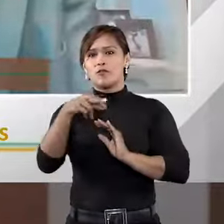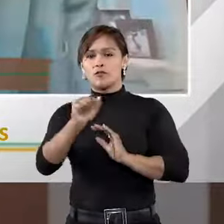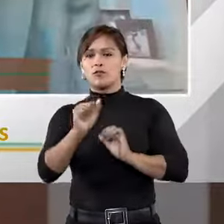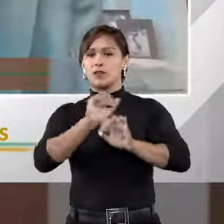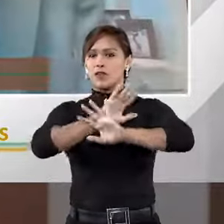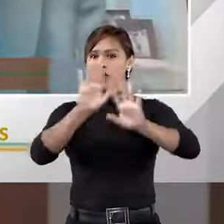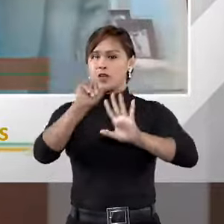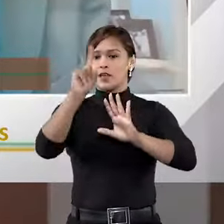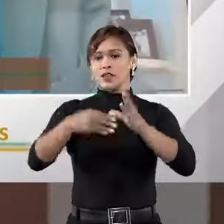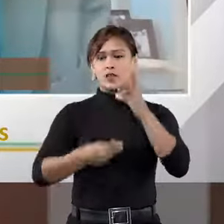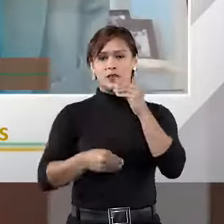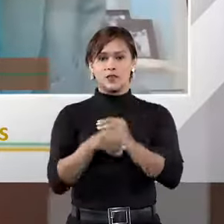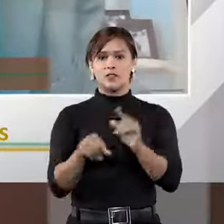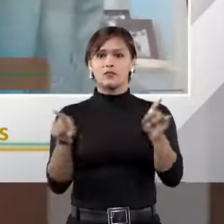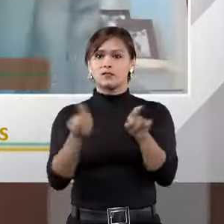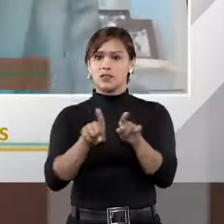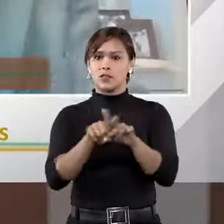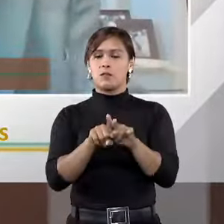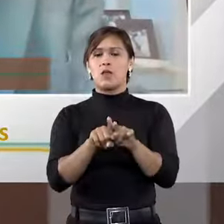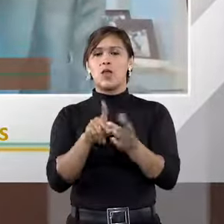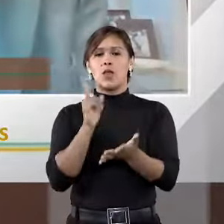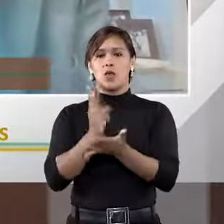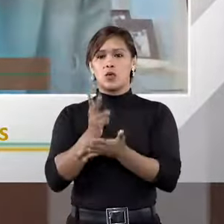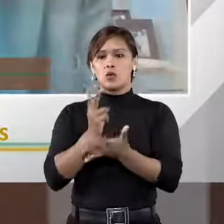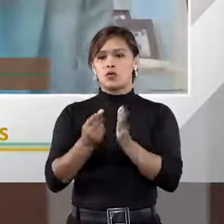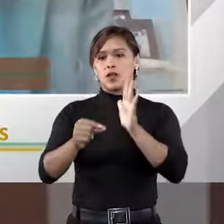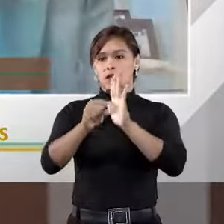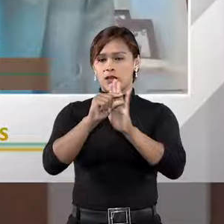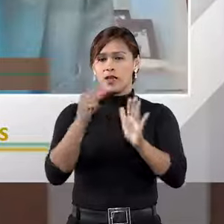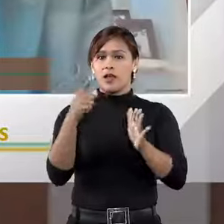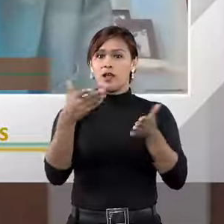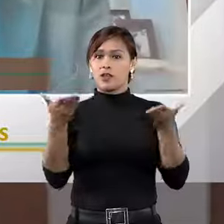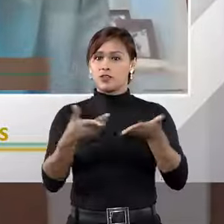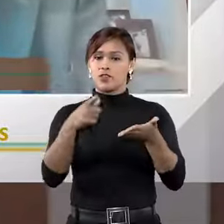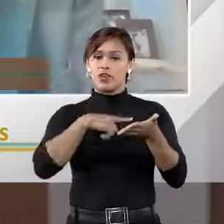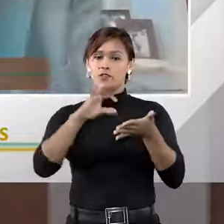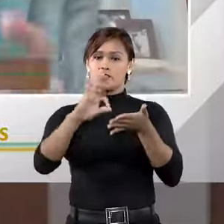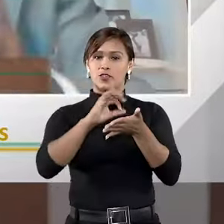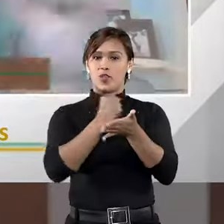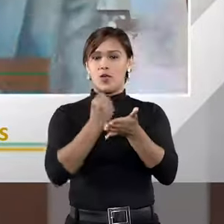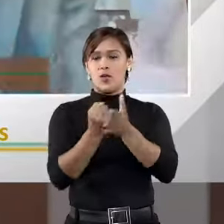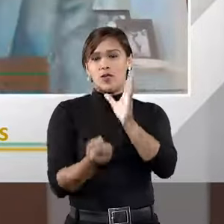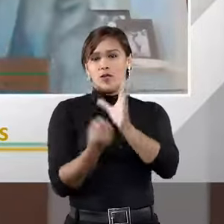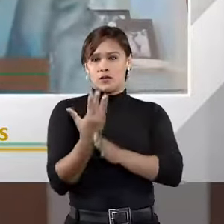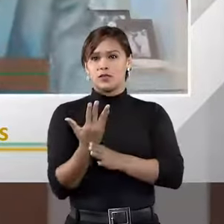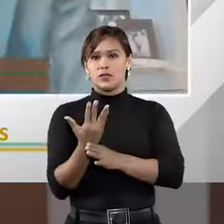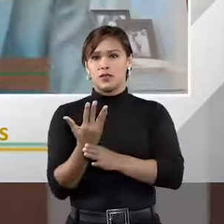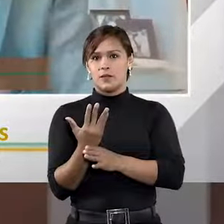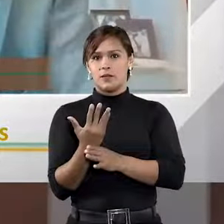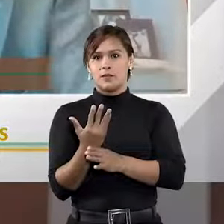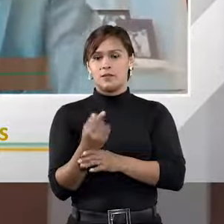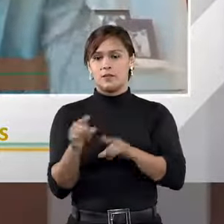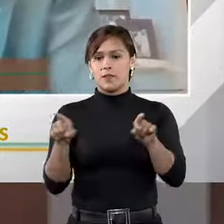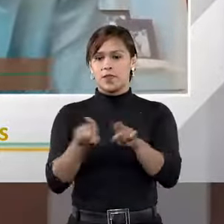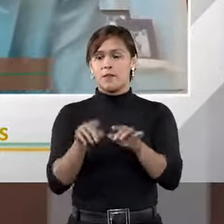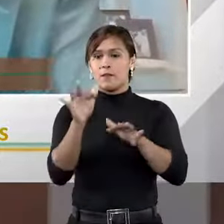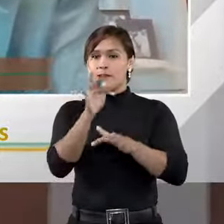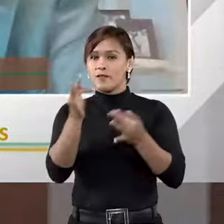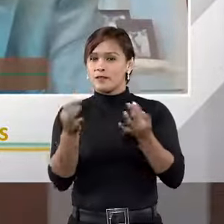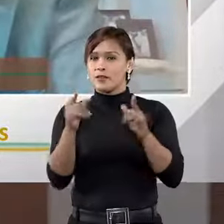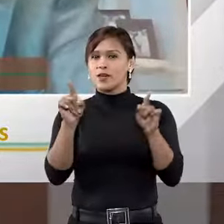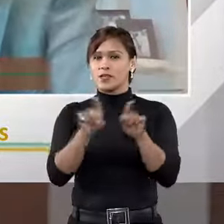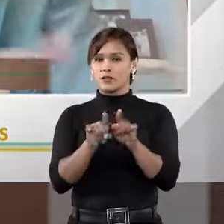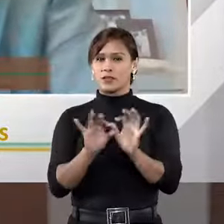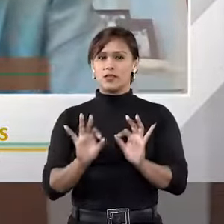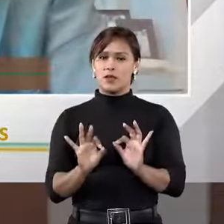óbvio que o aditivo também continua submetido à cláusula que existia já no contrato original. É um caso mais fácil daí